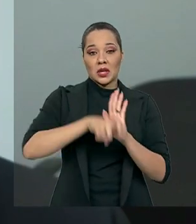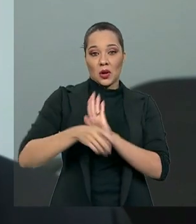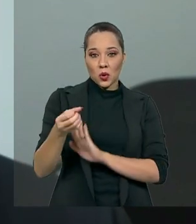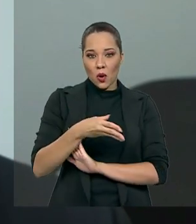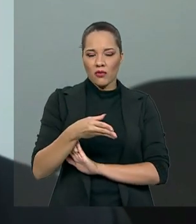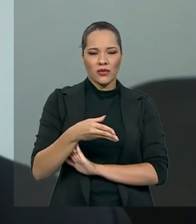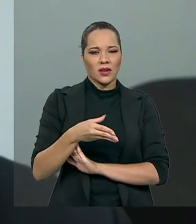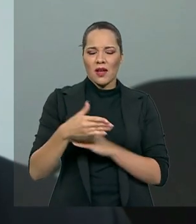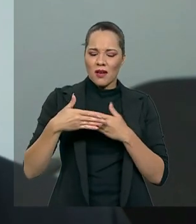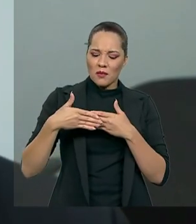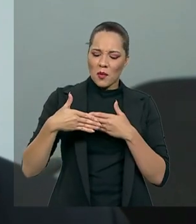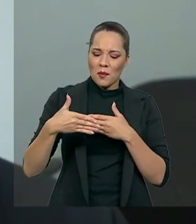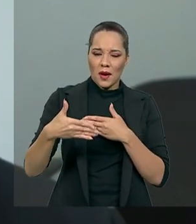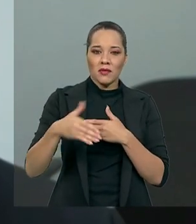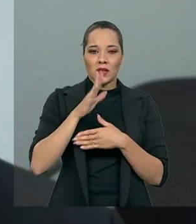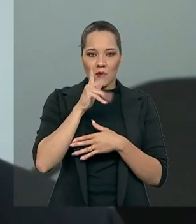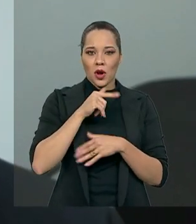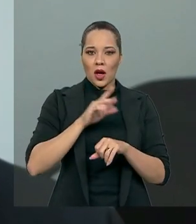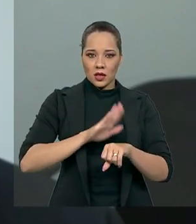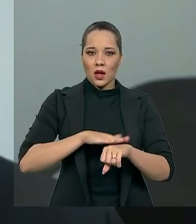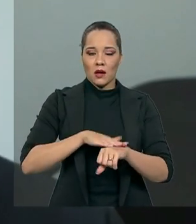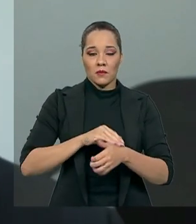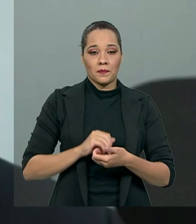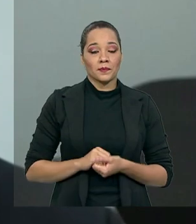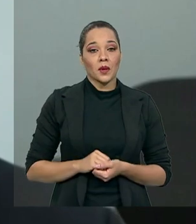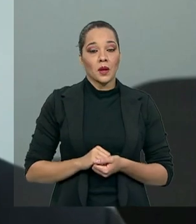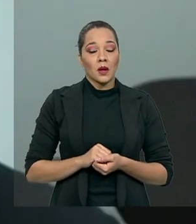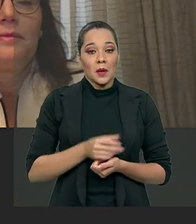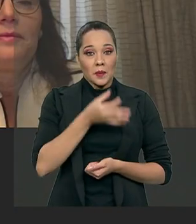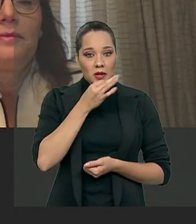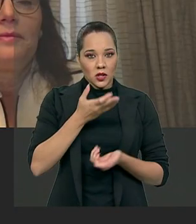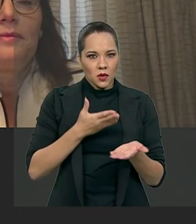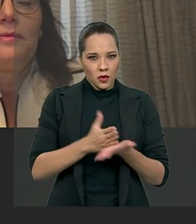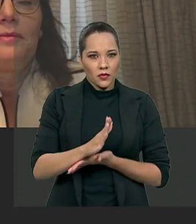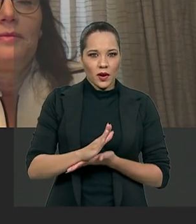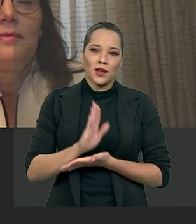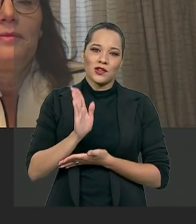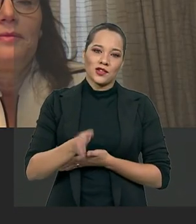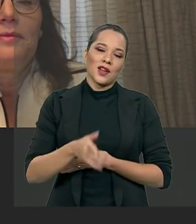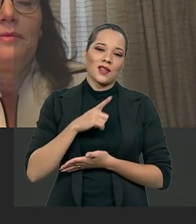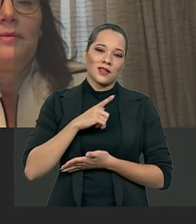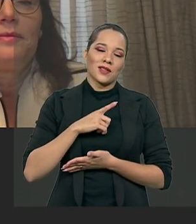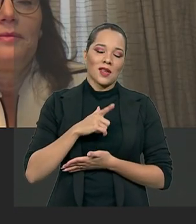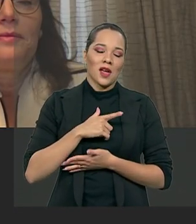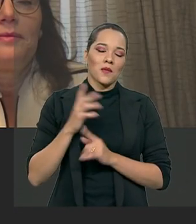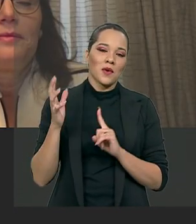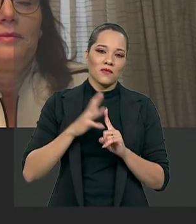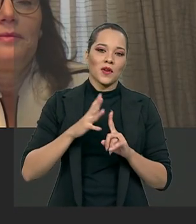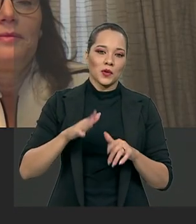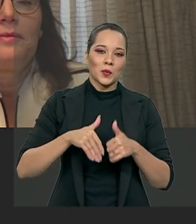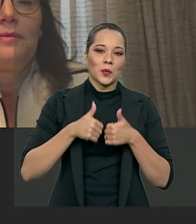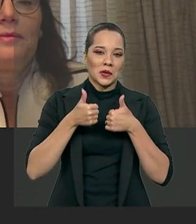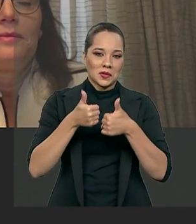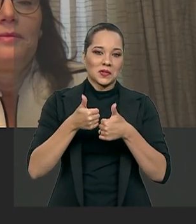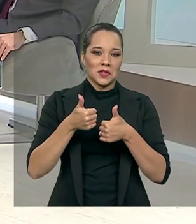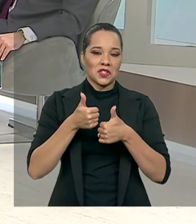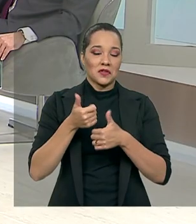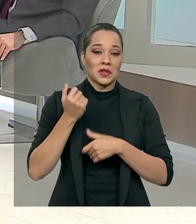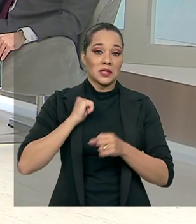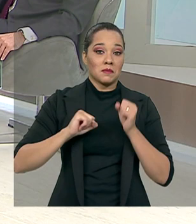leva um tempo. Mas eu acho que o fato de aprovar, acho que nós já vamos ter efeitos positivos na